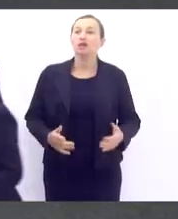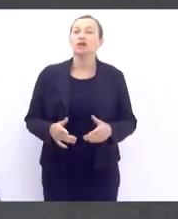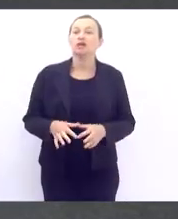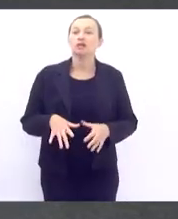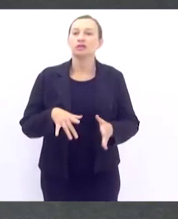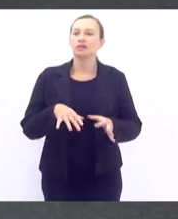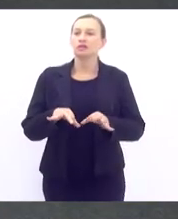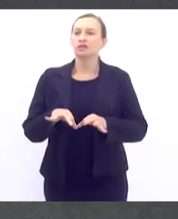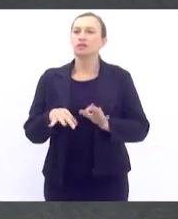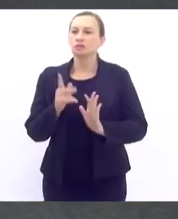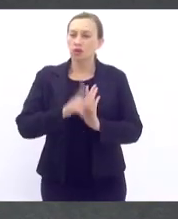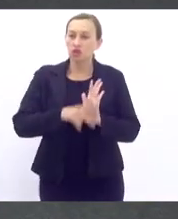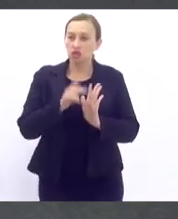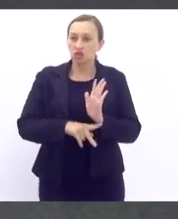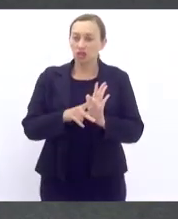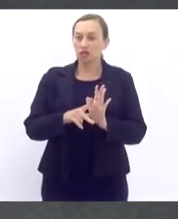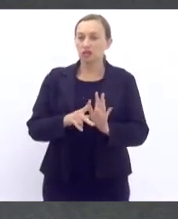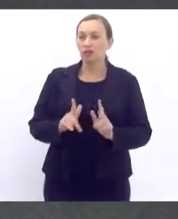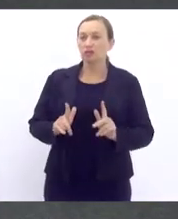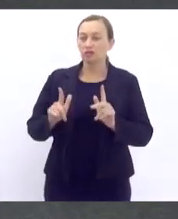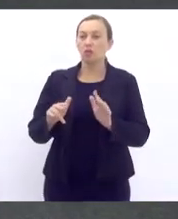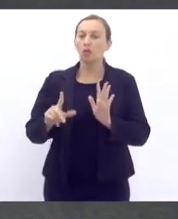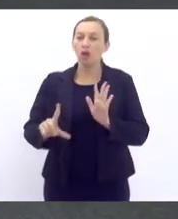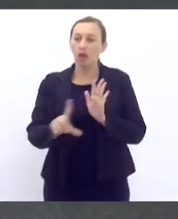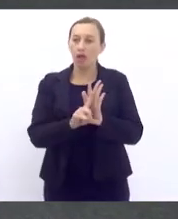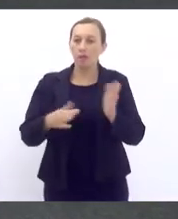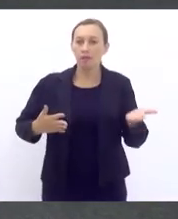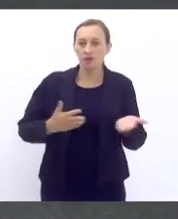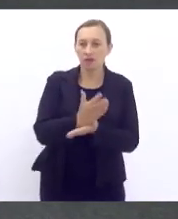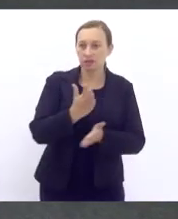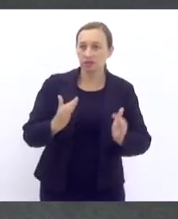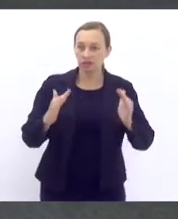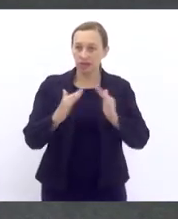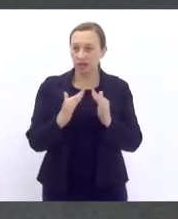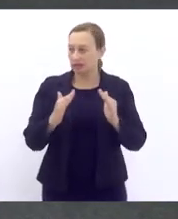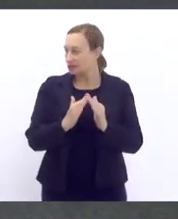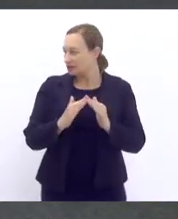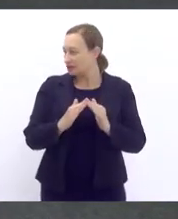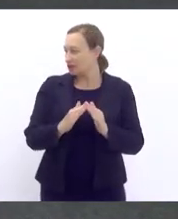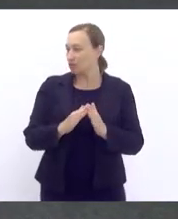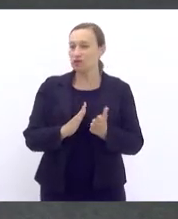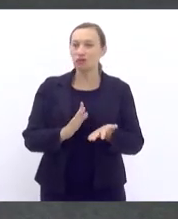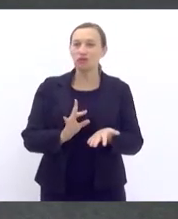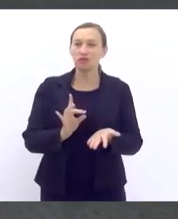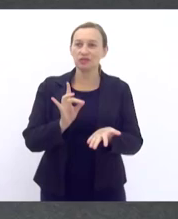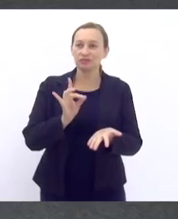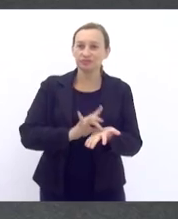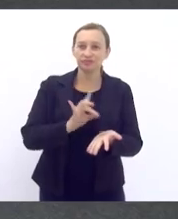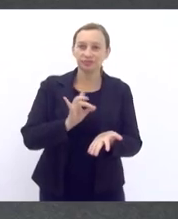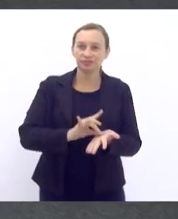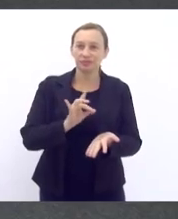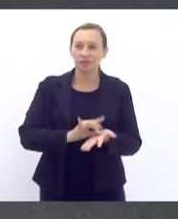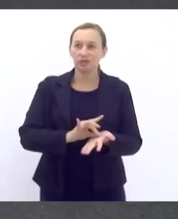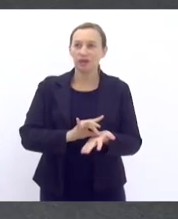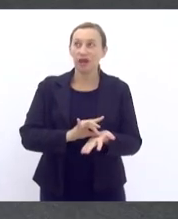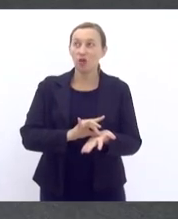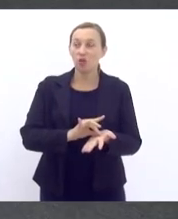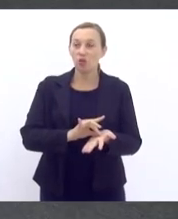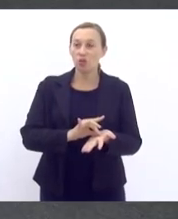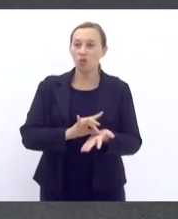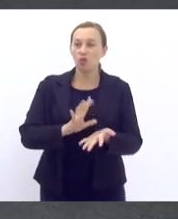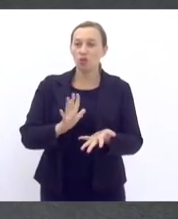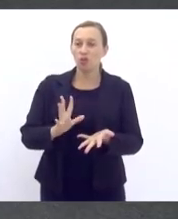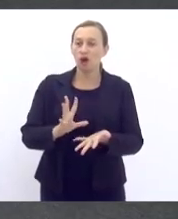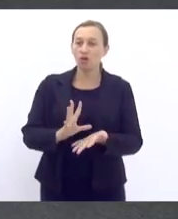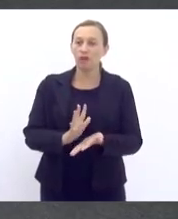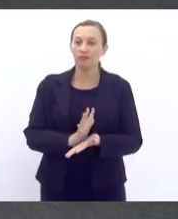faz menção a uma lei aprovada por essa casa e, na verdade, a criação de uma semana para fazer também um cumpra-se dessa